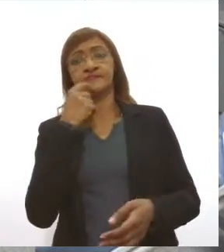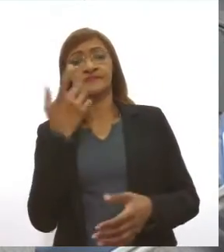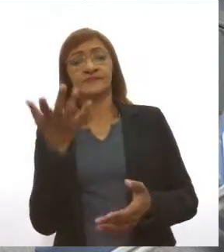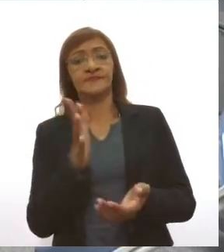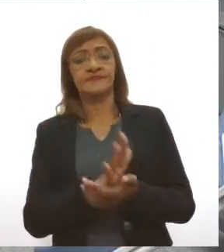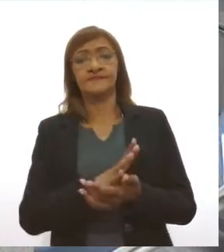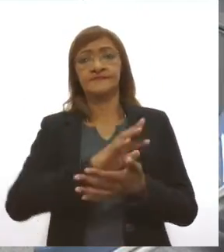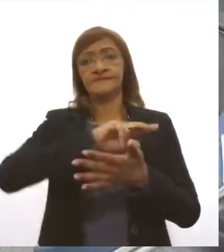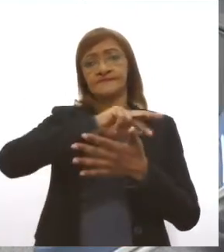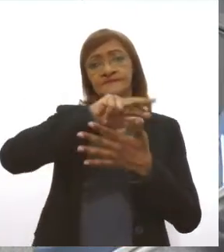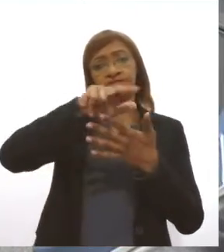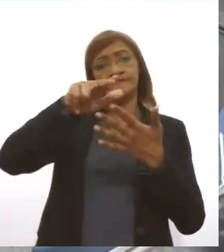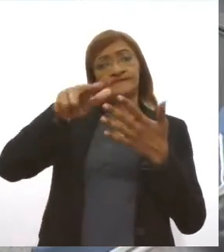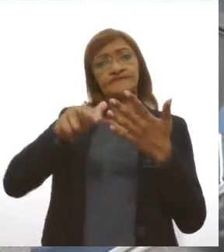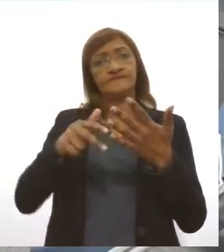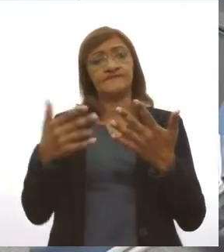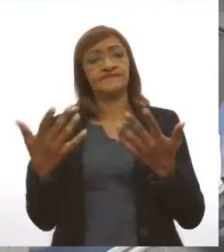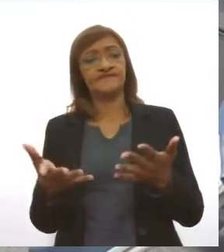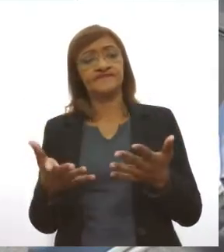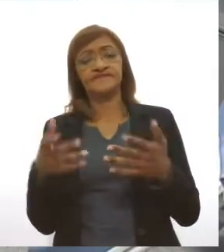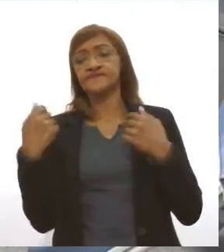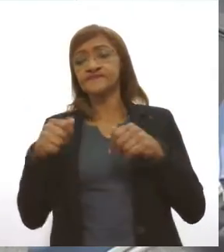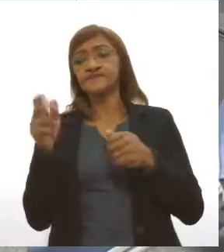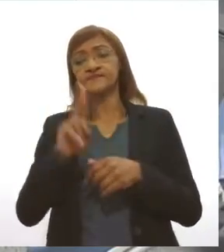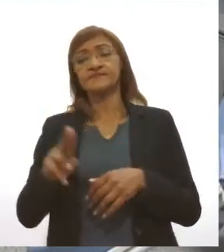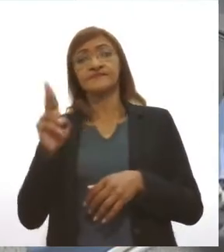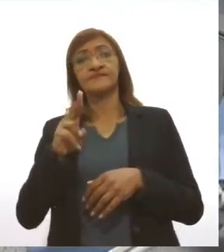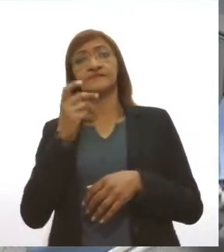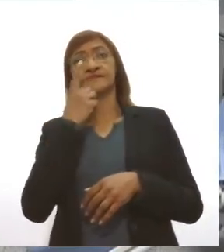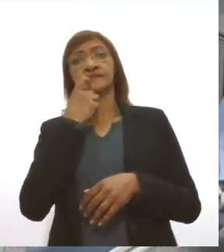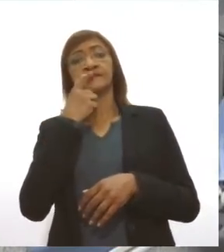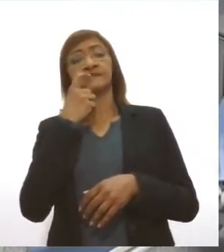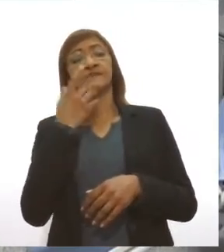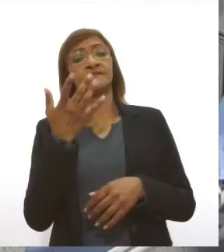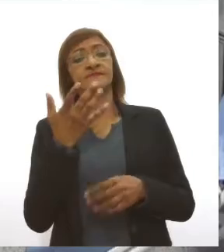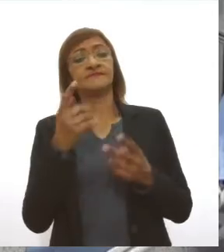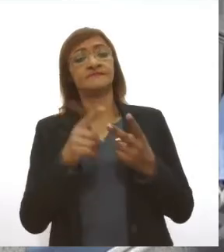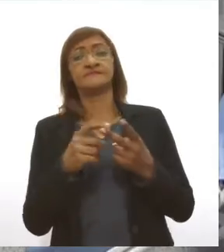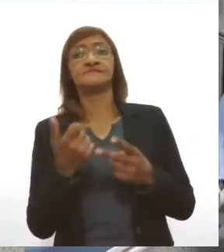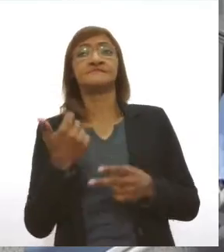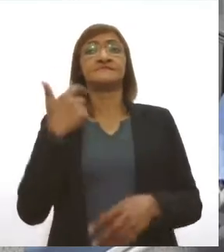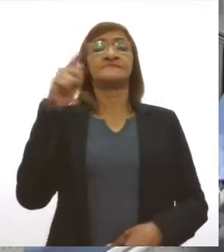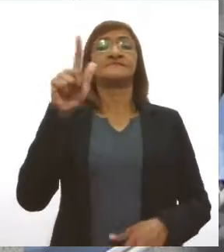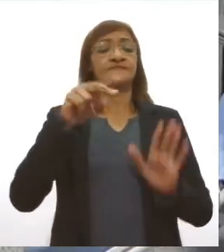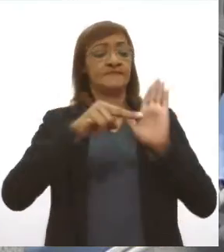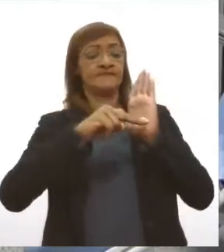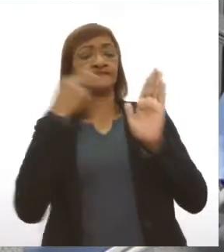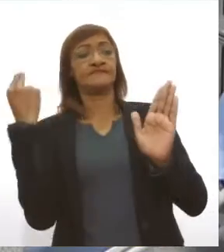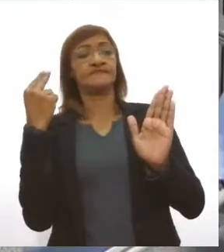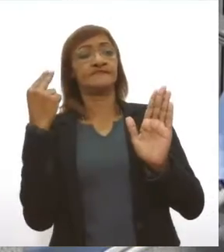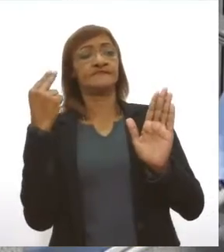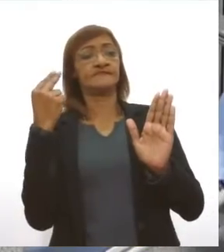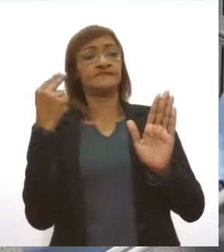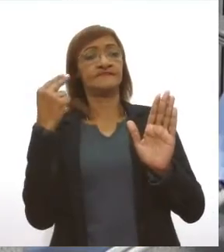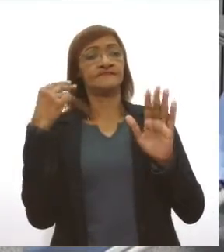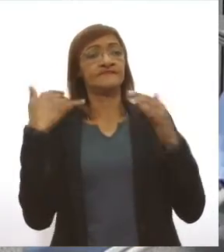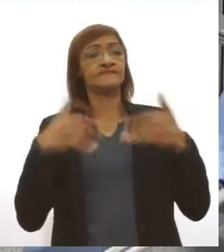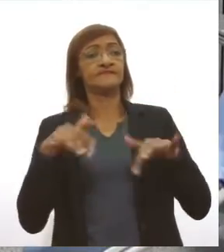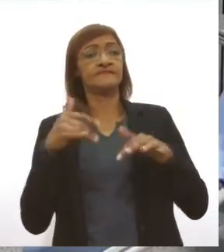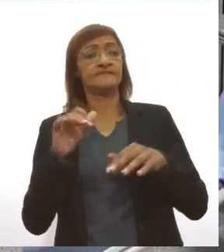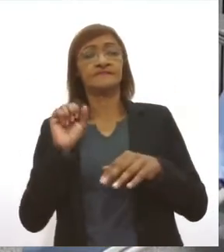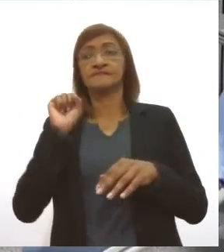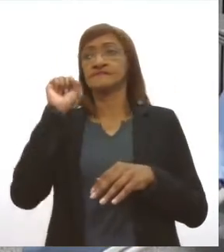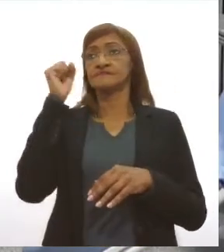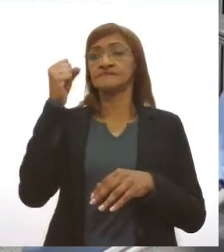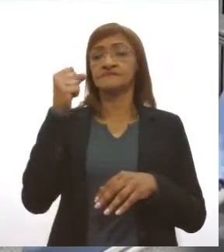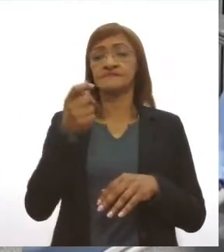tratamentos que fazem o uso do sangue e, além disso, ainda tem cirurgias de alta e média complexidades, que a maioria delas